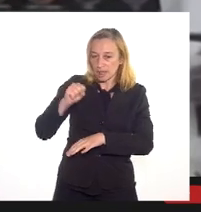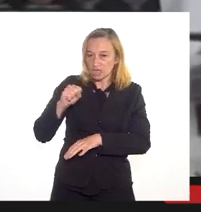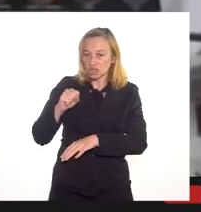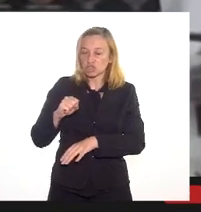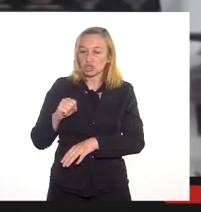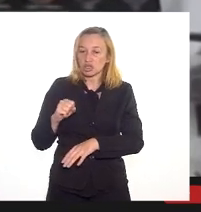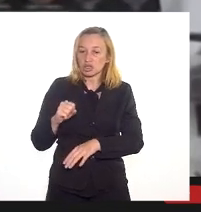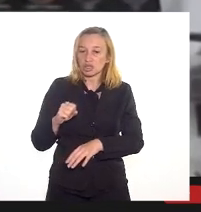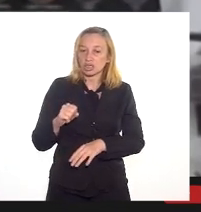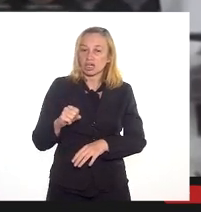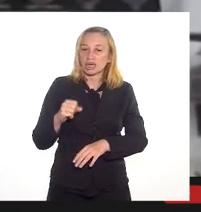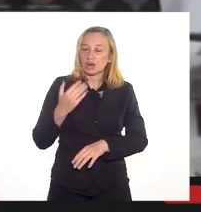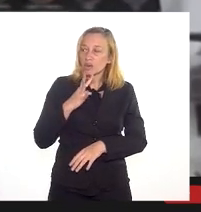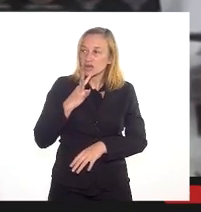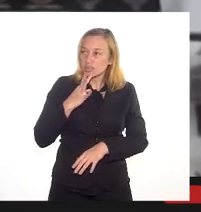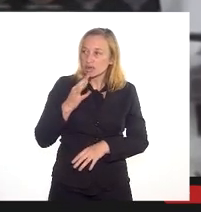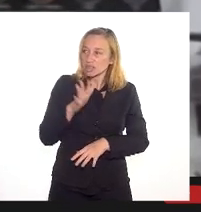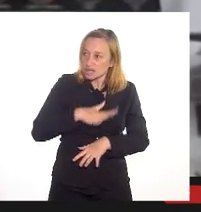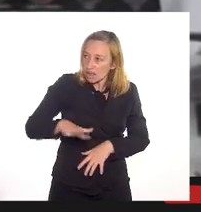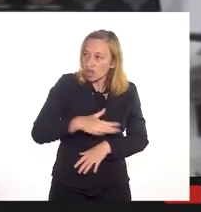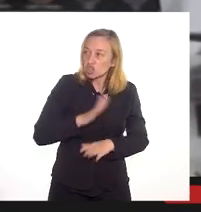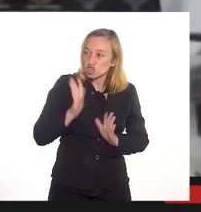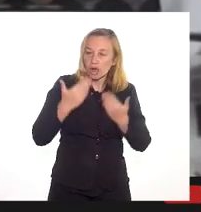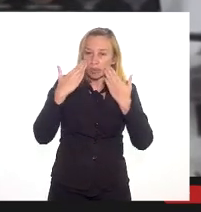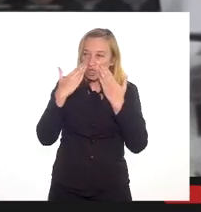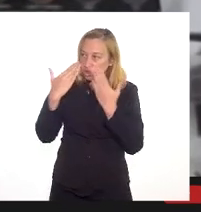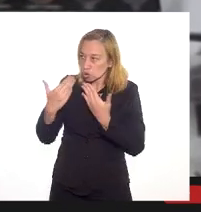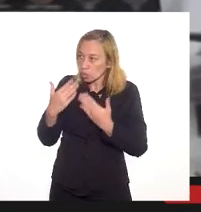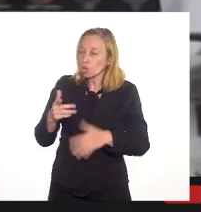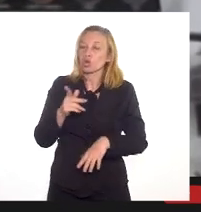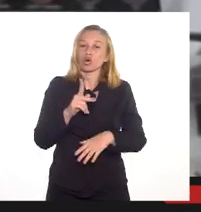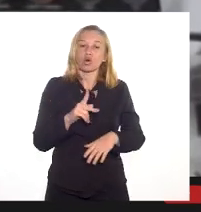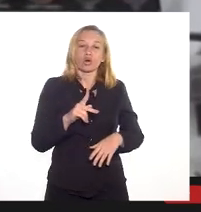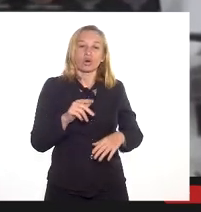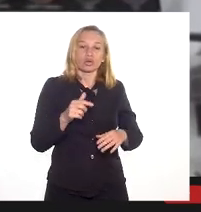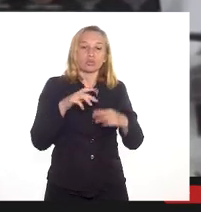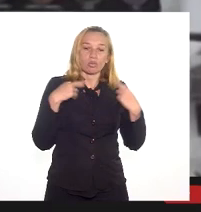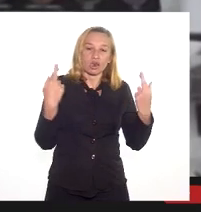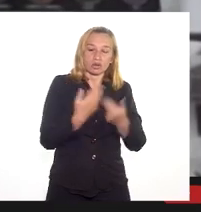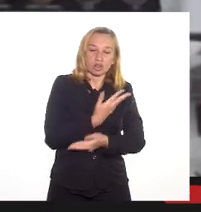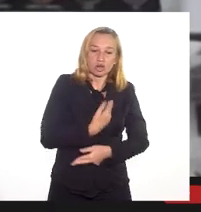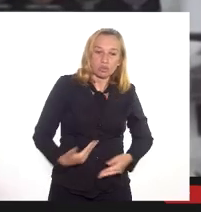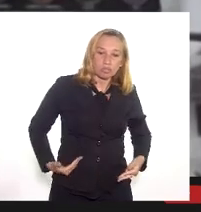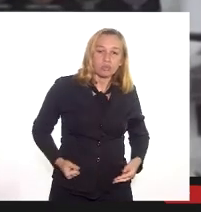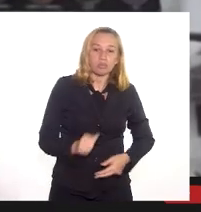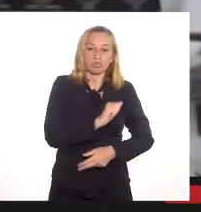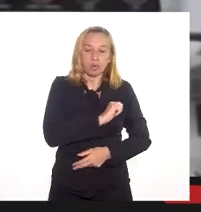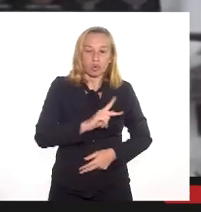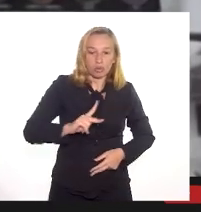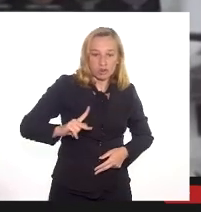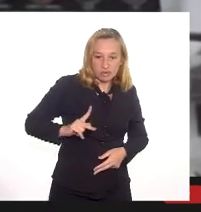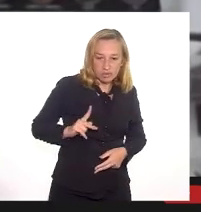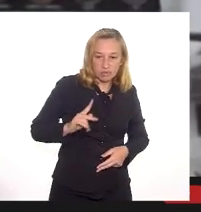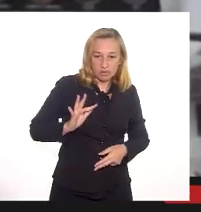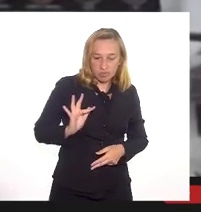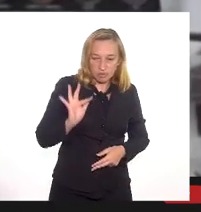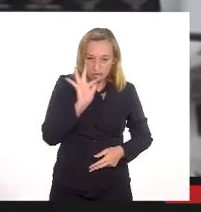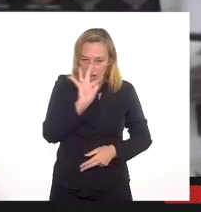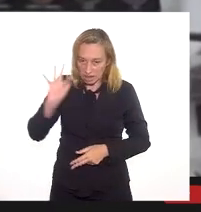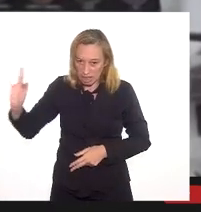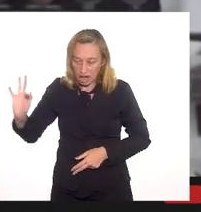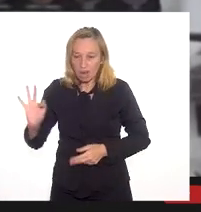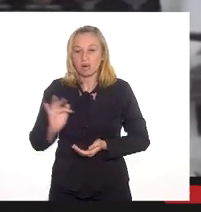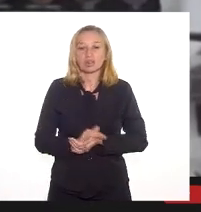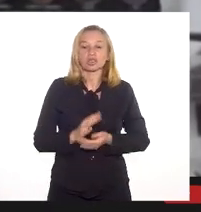nessa área, enfim, a gente já apresentou esse projeto numa audiência para o Ministério Público Federal, eu coloco aqui, deputado,